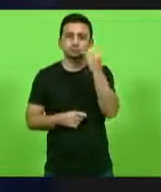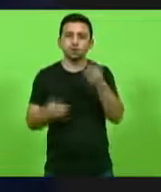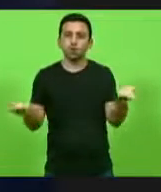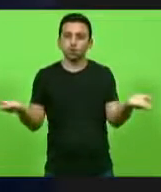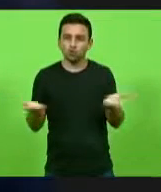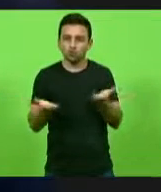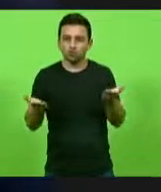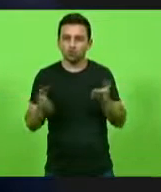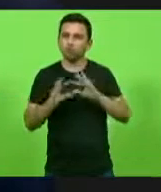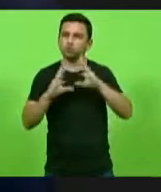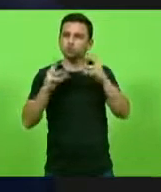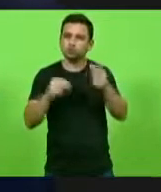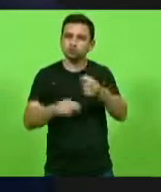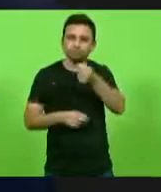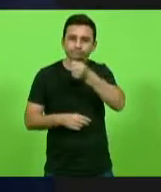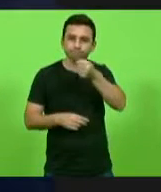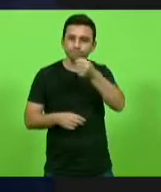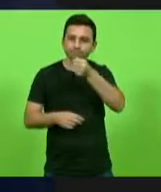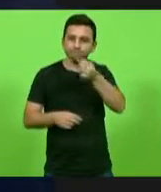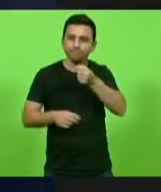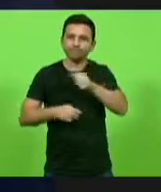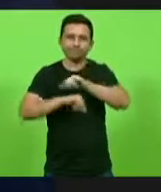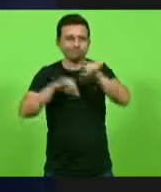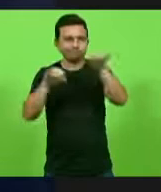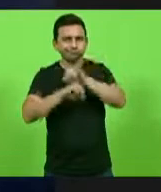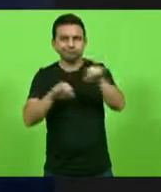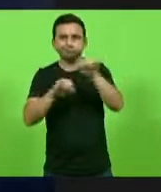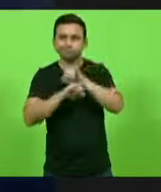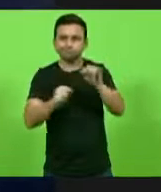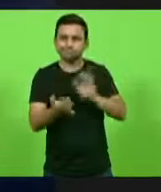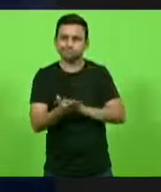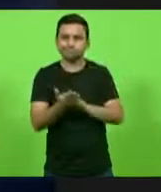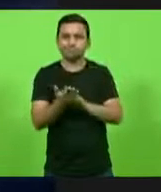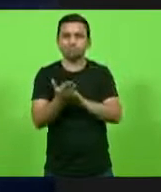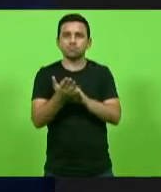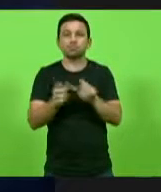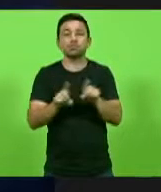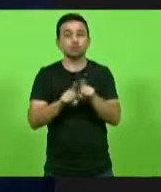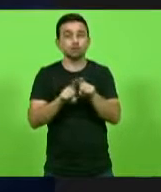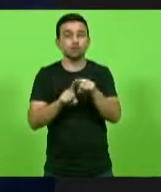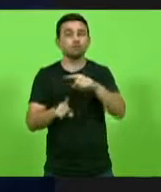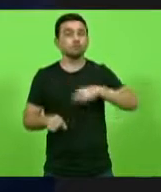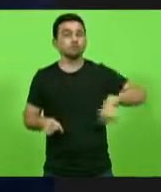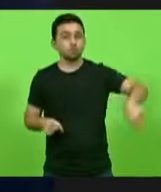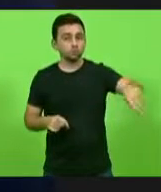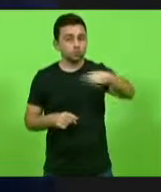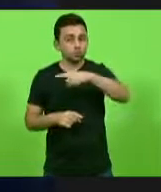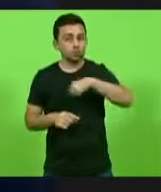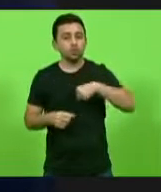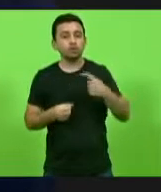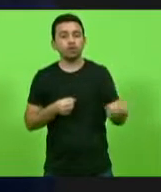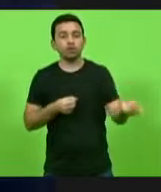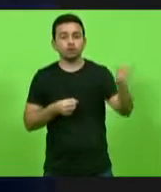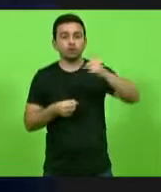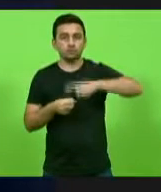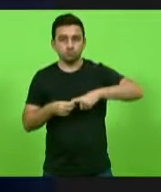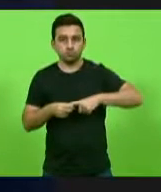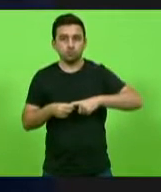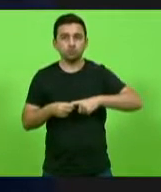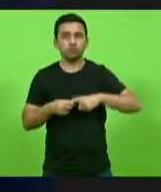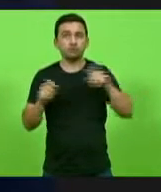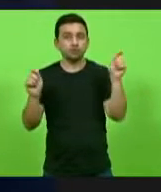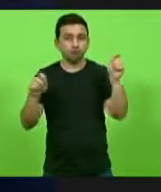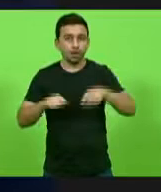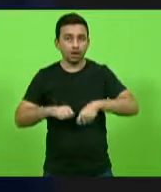jornalismo, que levam as notícias e também nós nos restituirmos dessa pandemia